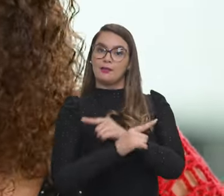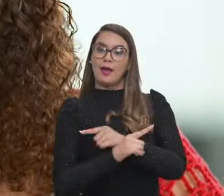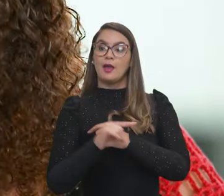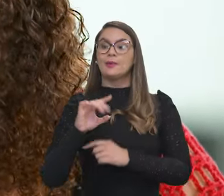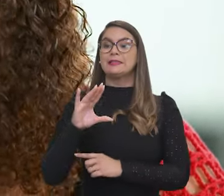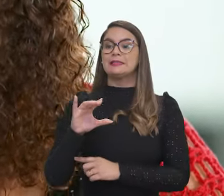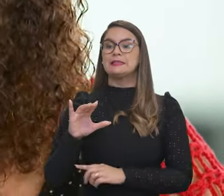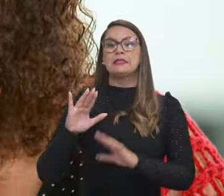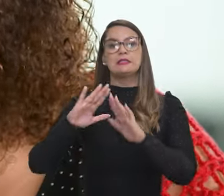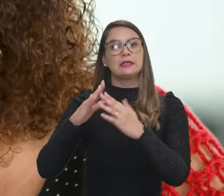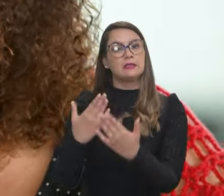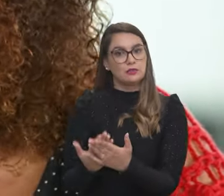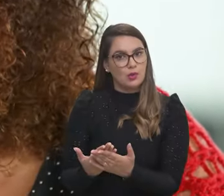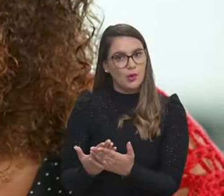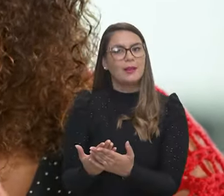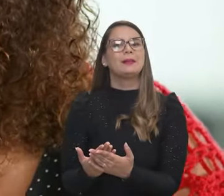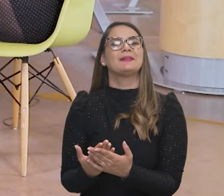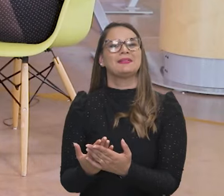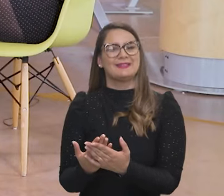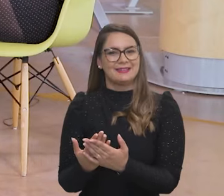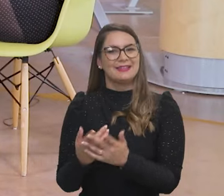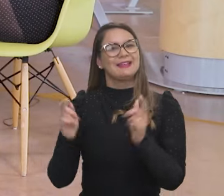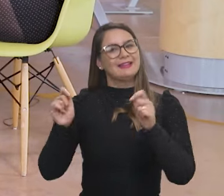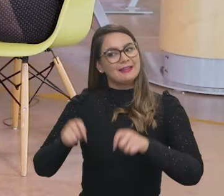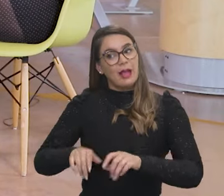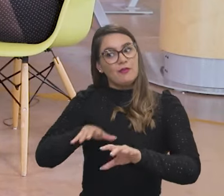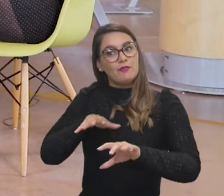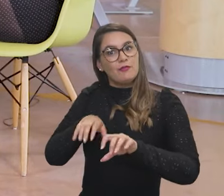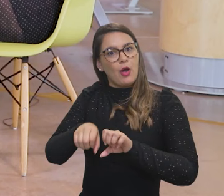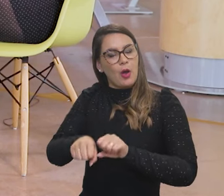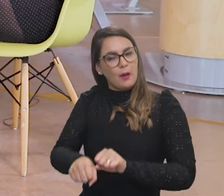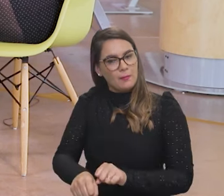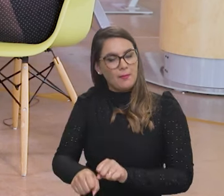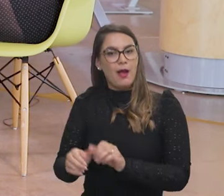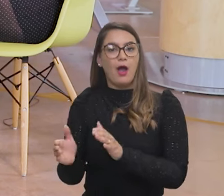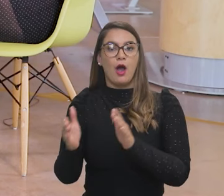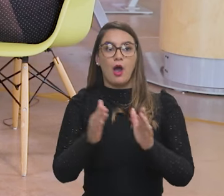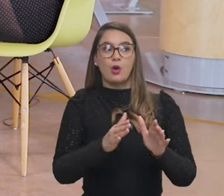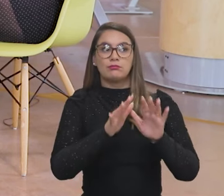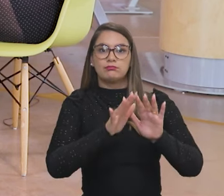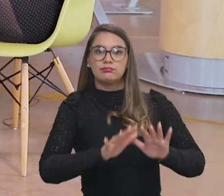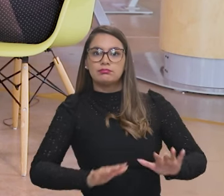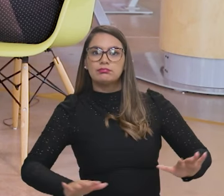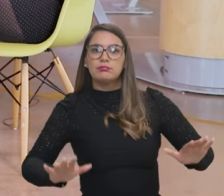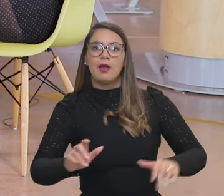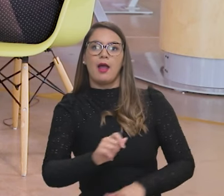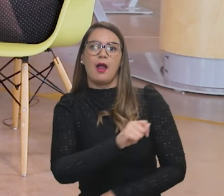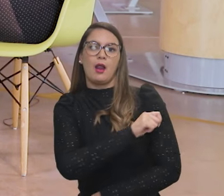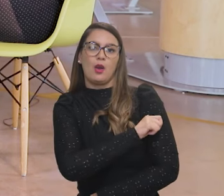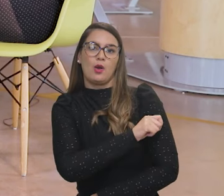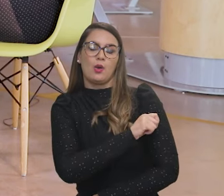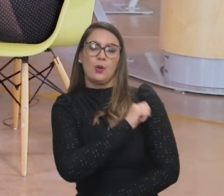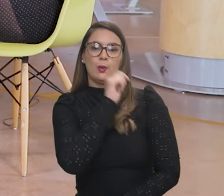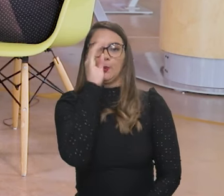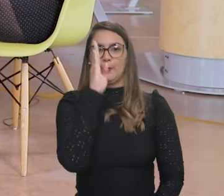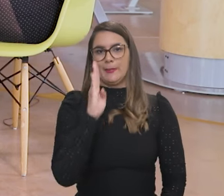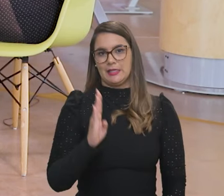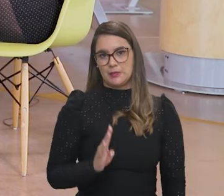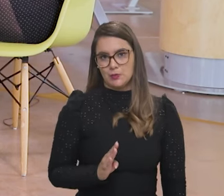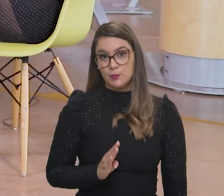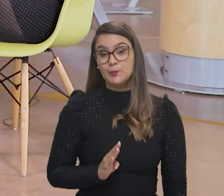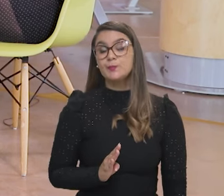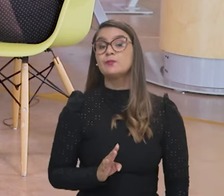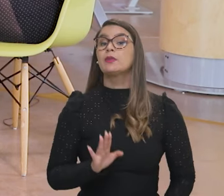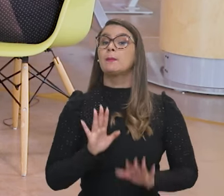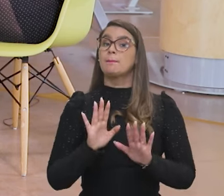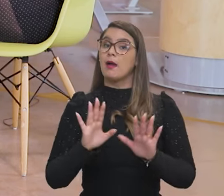Ciência na Escola, que é exatamente para poder formar, no outro patamar, os estudantes brasileiros.